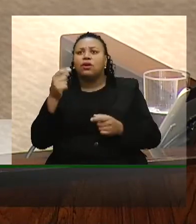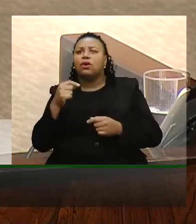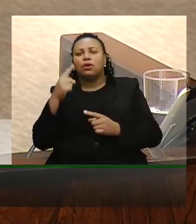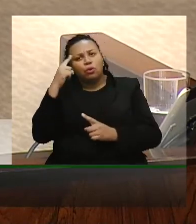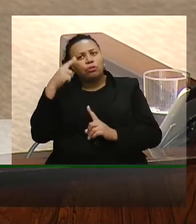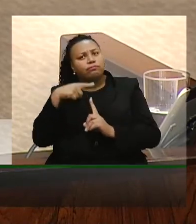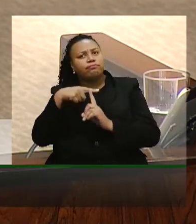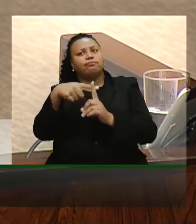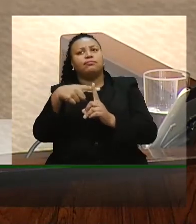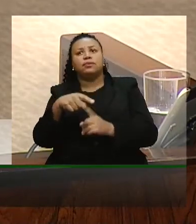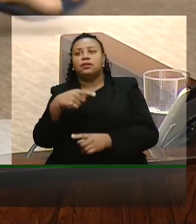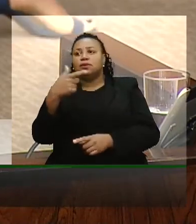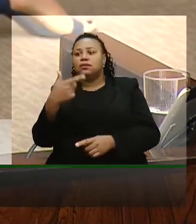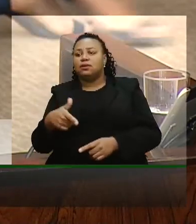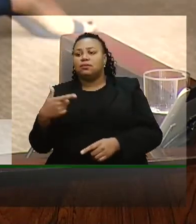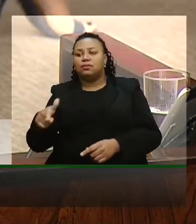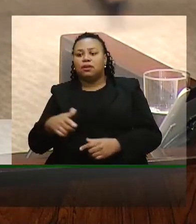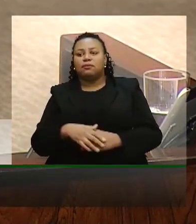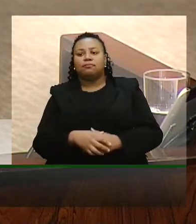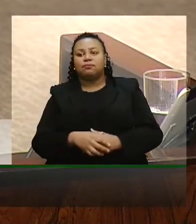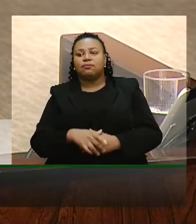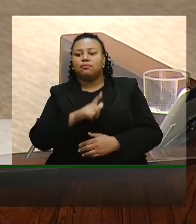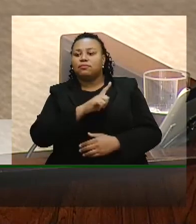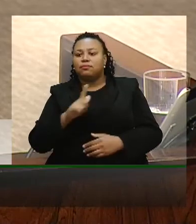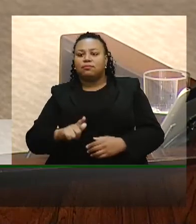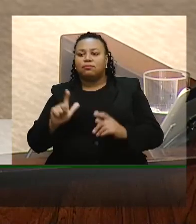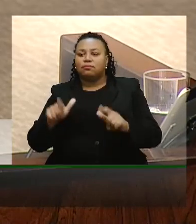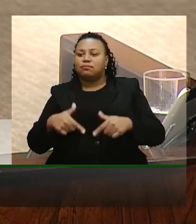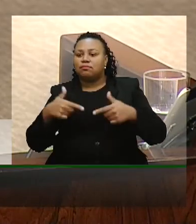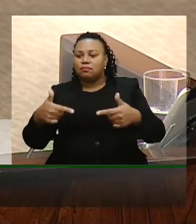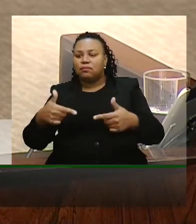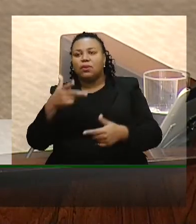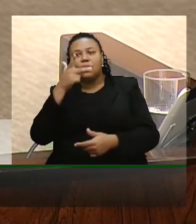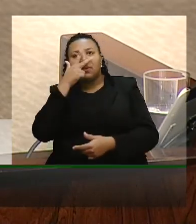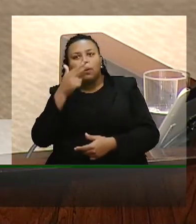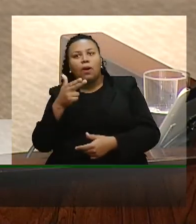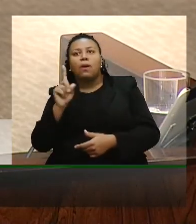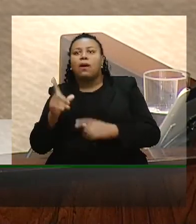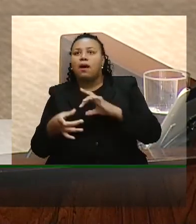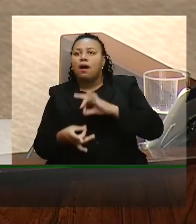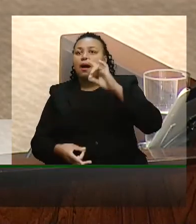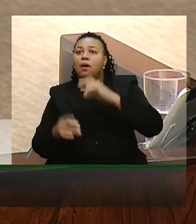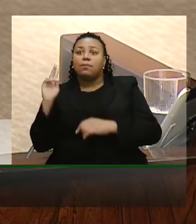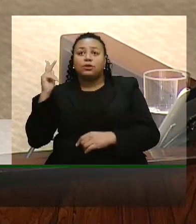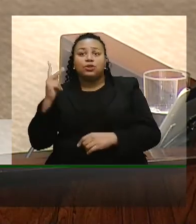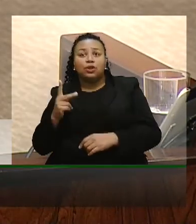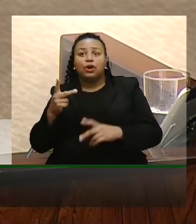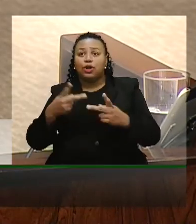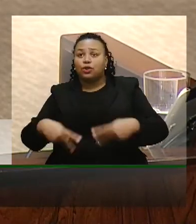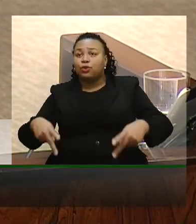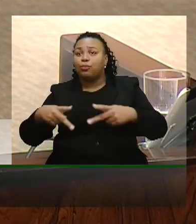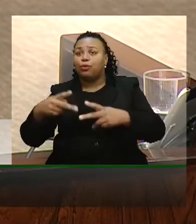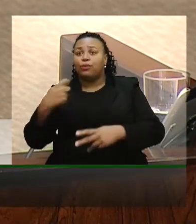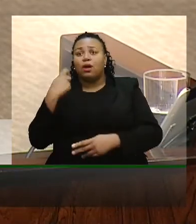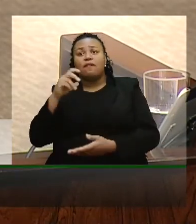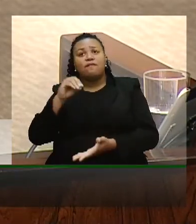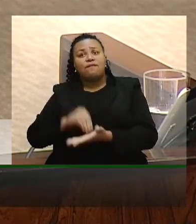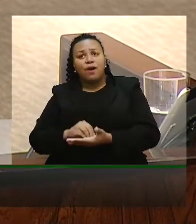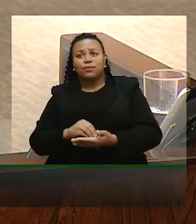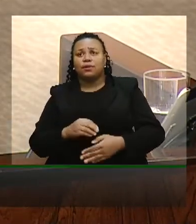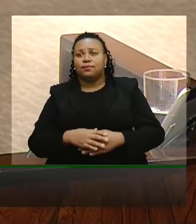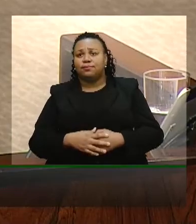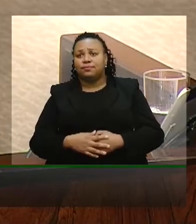positiva não estamos tendo governo proativo como é a alma e a história do povo gaúcho é isso que está nos faltando